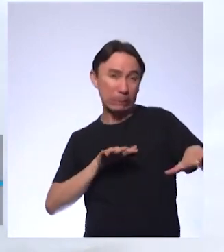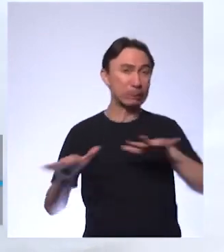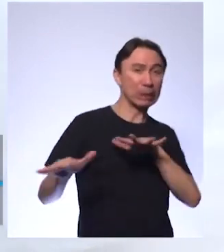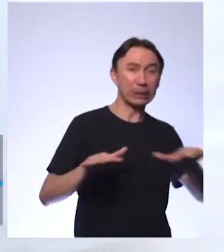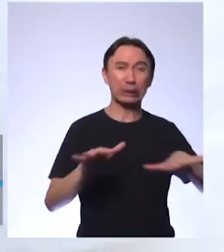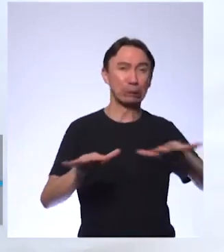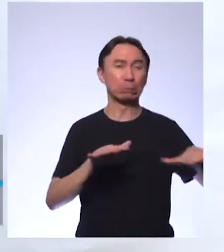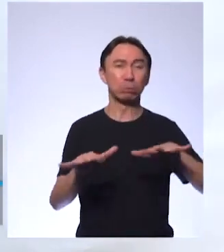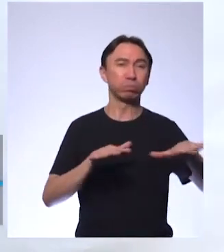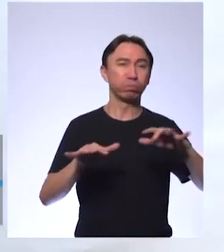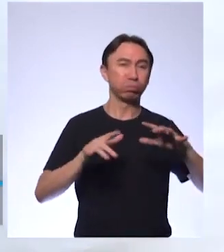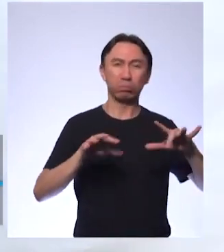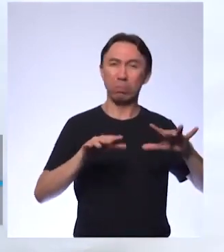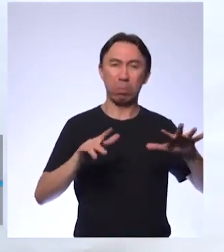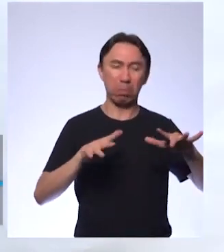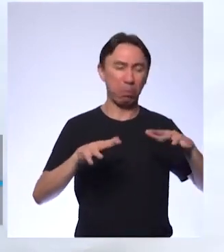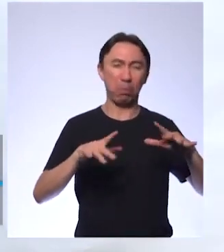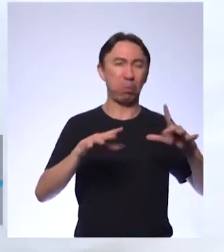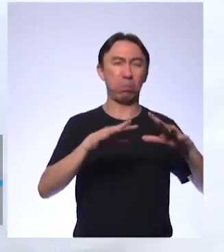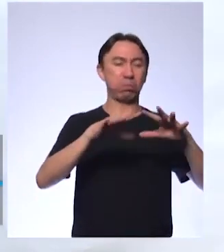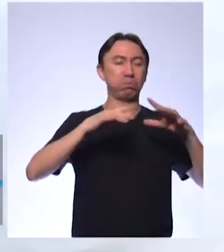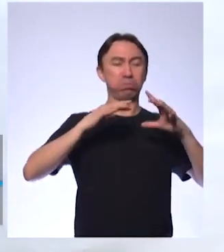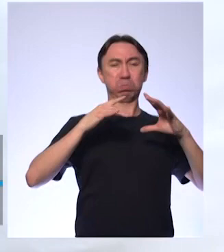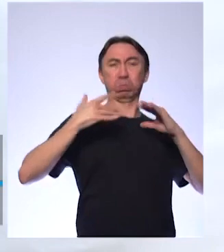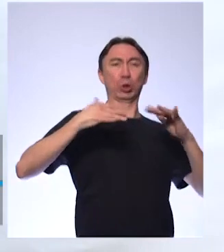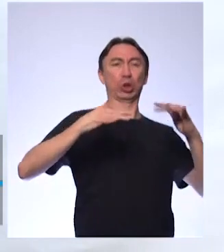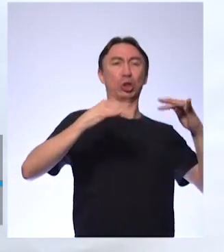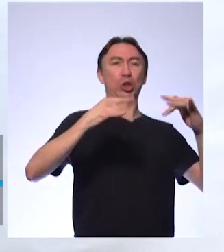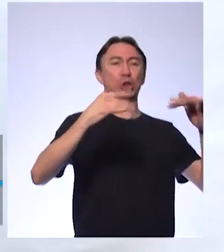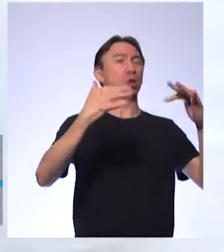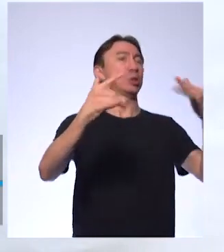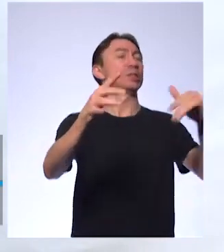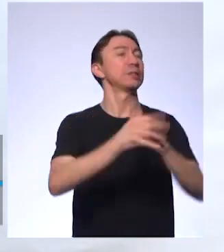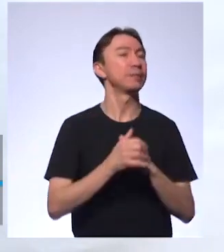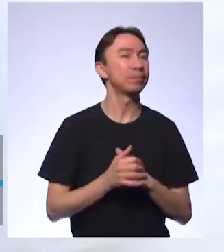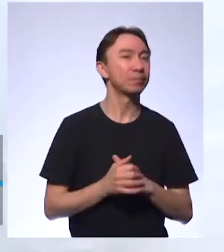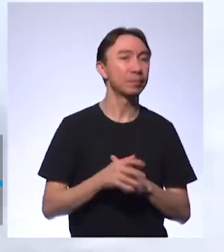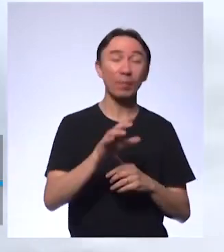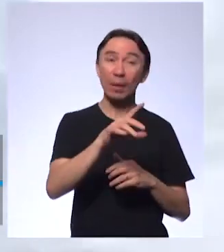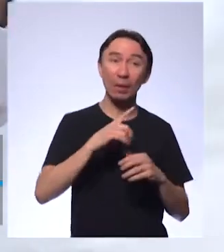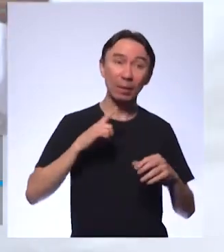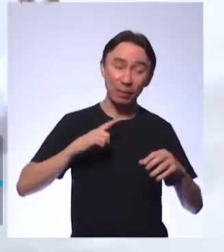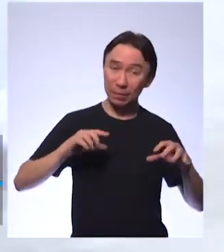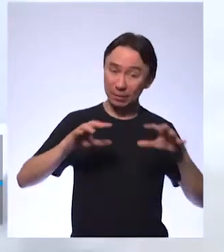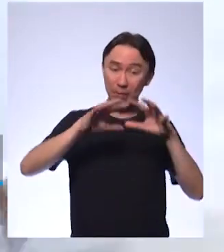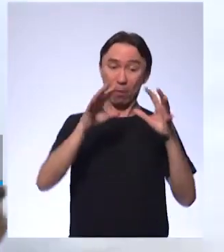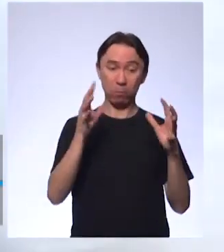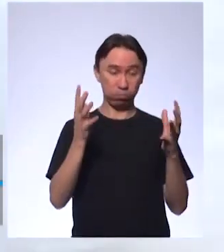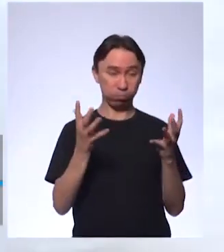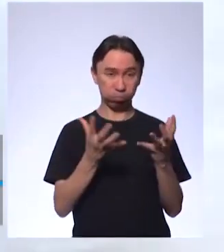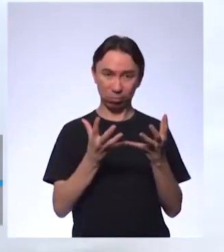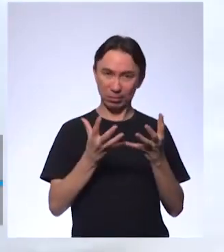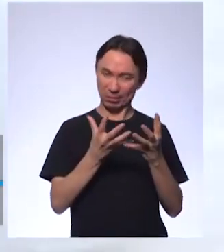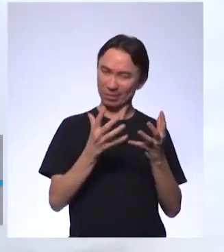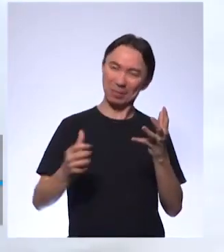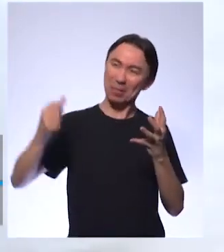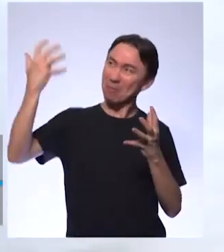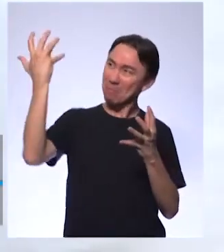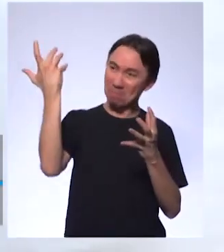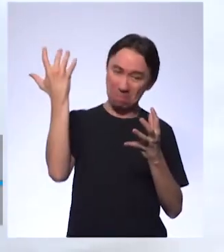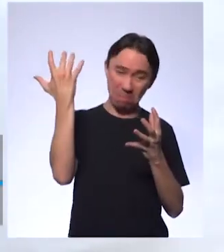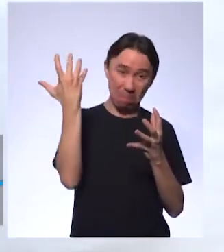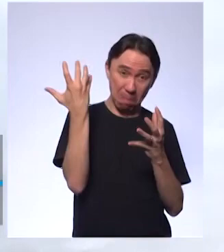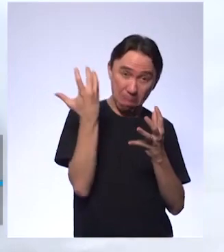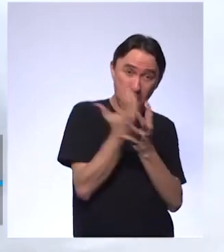com esse primeiro impacto. Essa é a historinha que é contada. Mas, quando essa onda faz isso com a superfície do planeta,